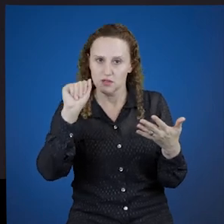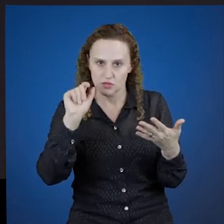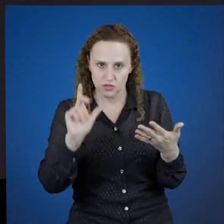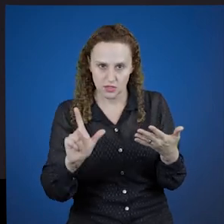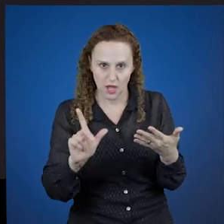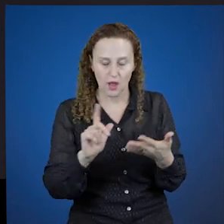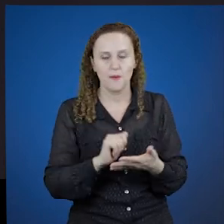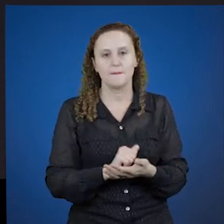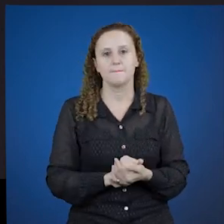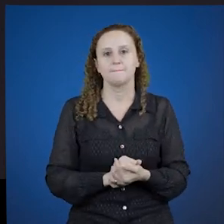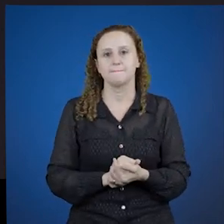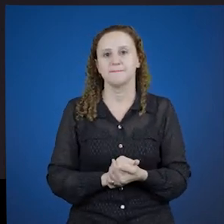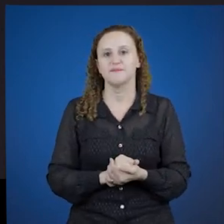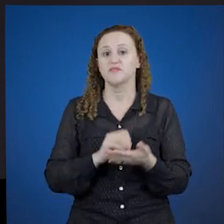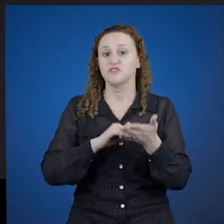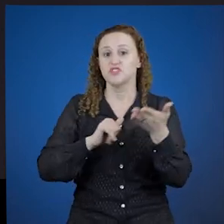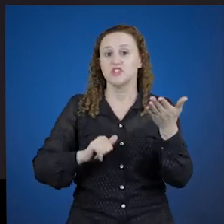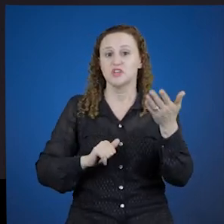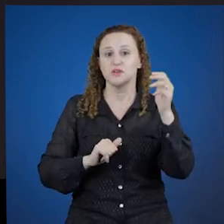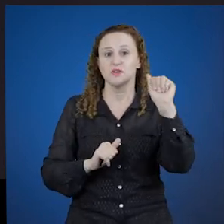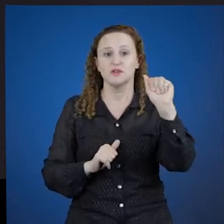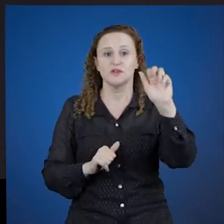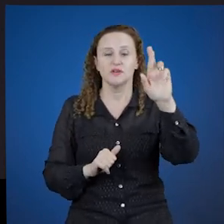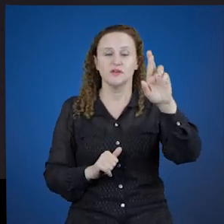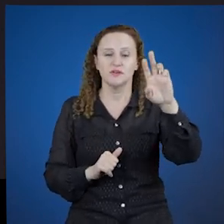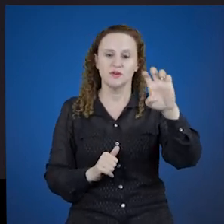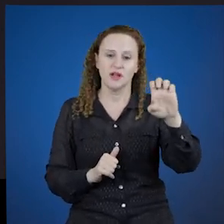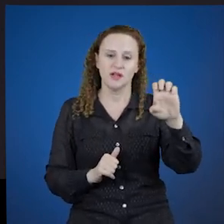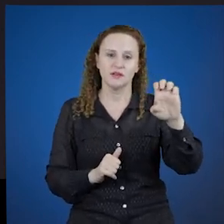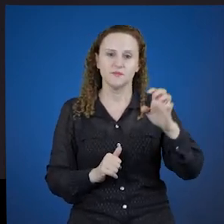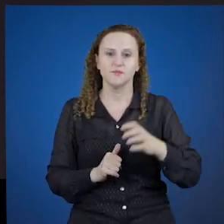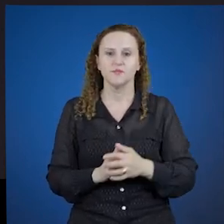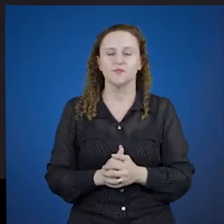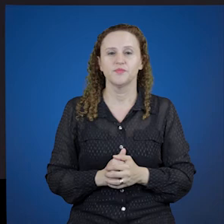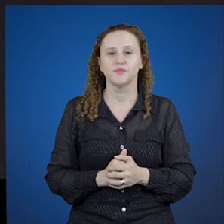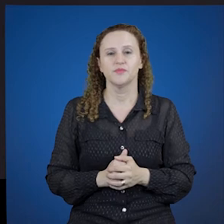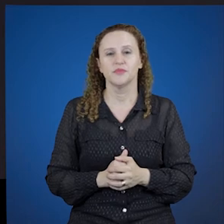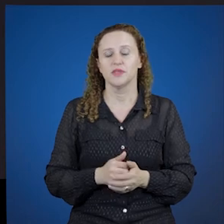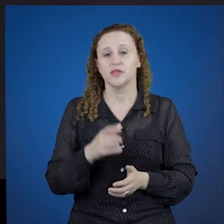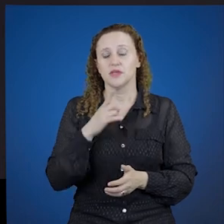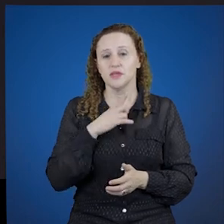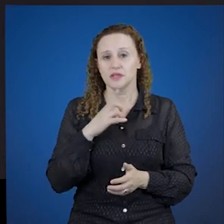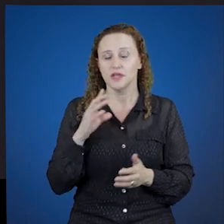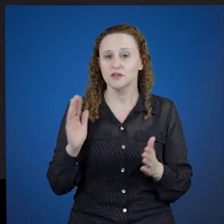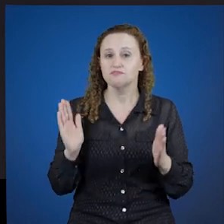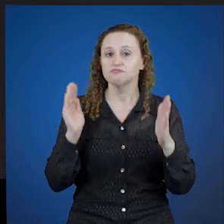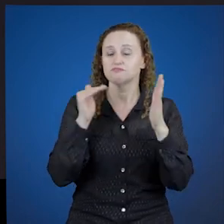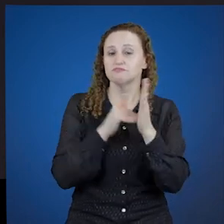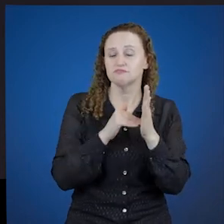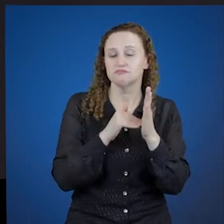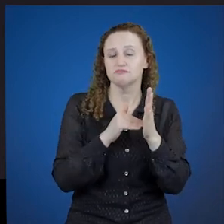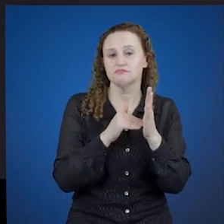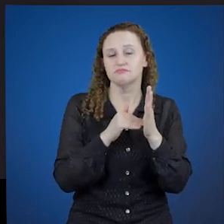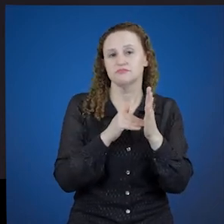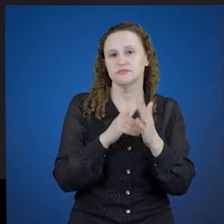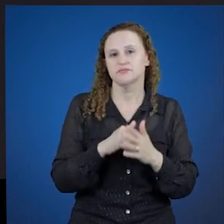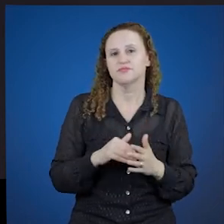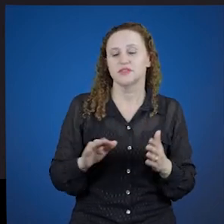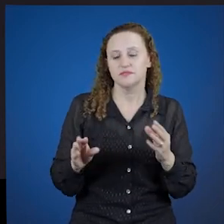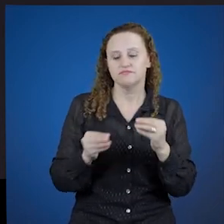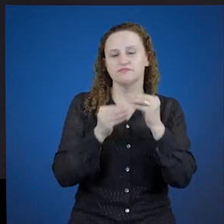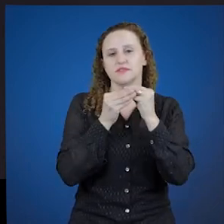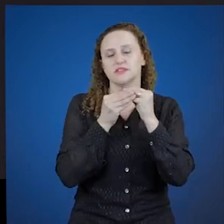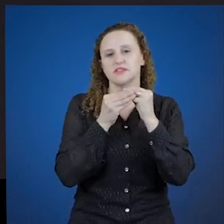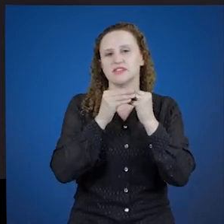obtemperare. Tirei o are, o radical veio até aqui. Basta, então, eu acrescentar as desinências